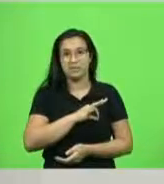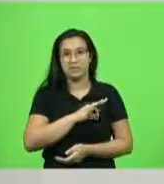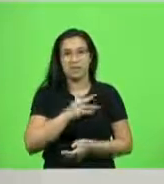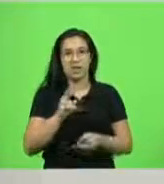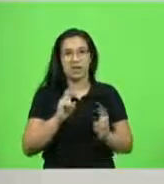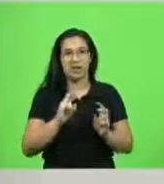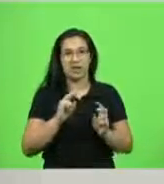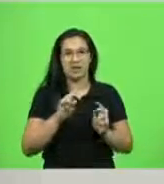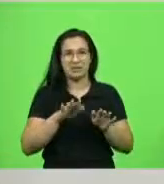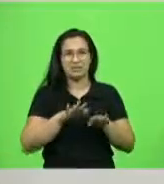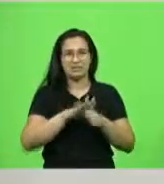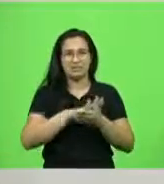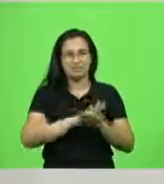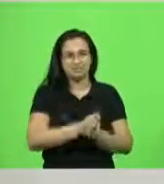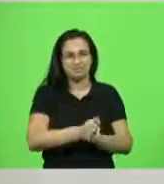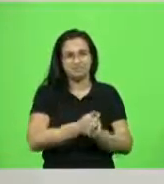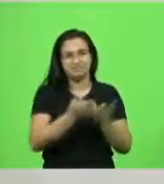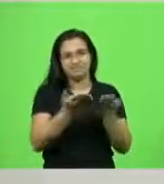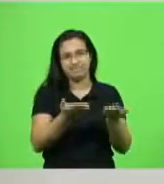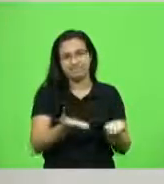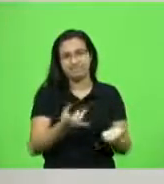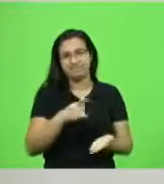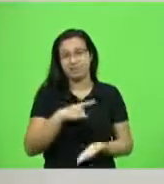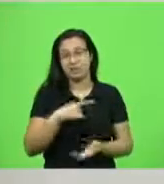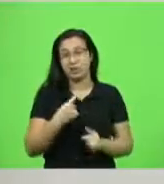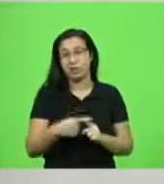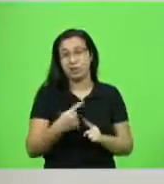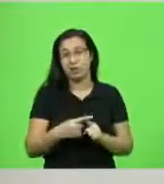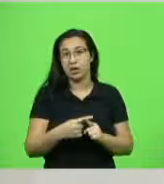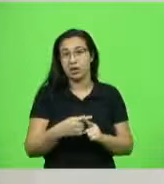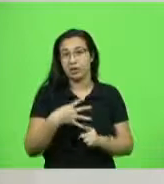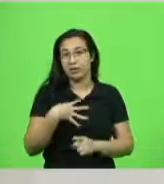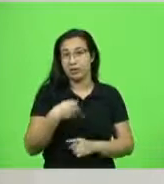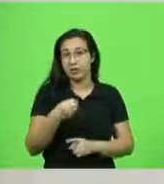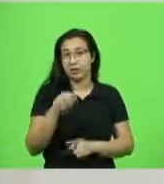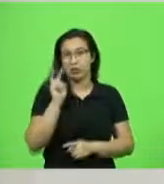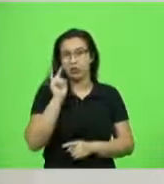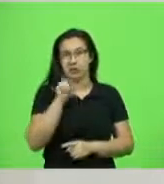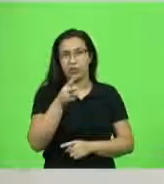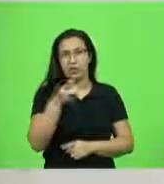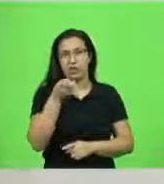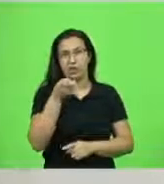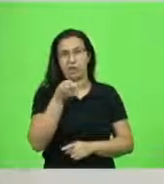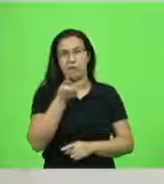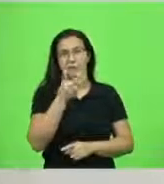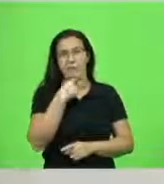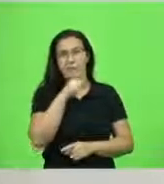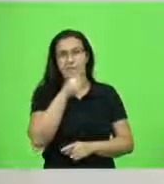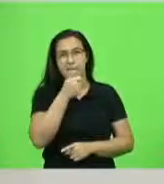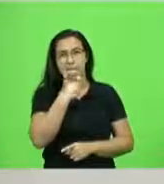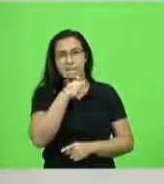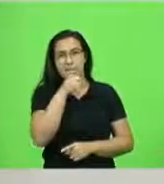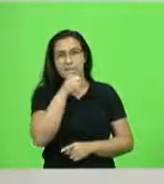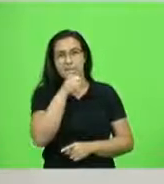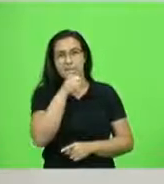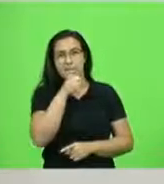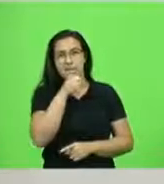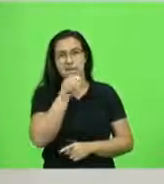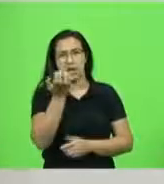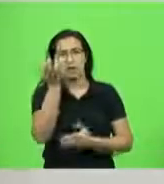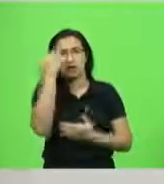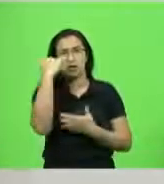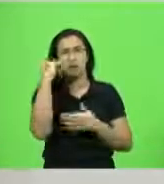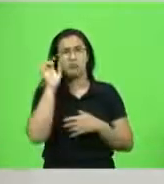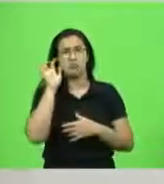humilhado naquela situação, porque quando o filho observa o pai, ele vai entrar no subconsciente dele